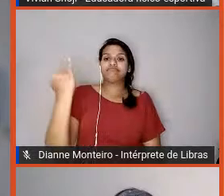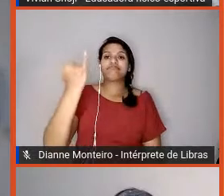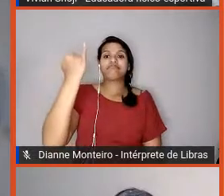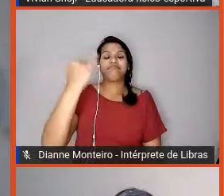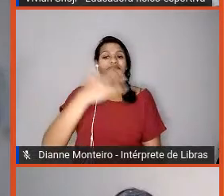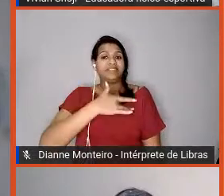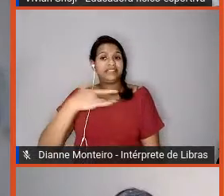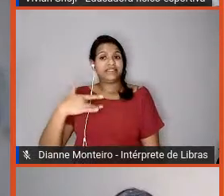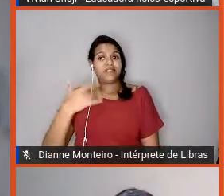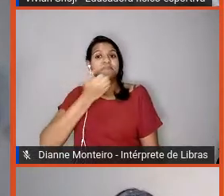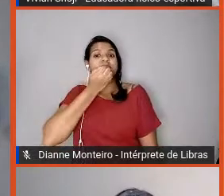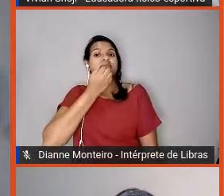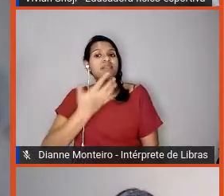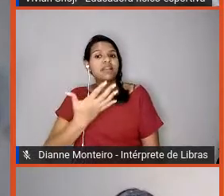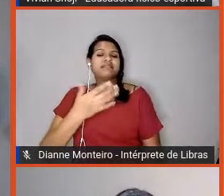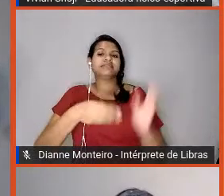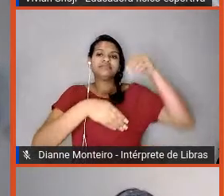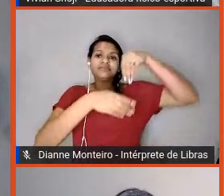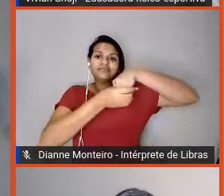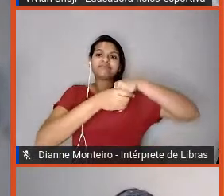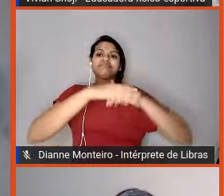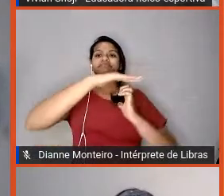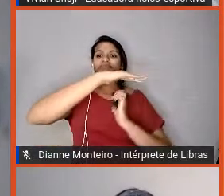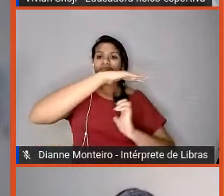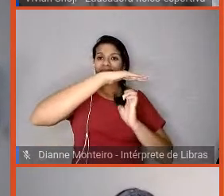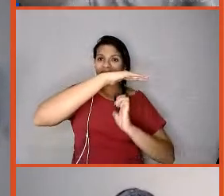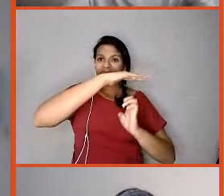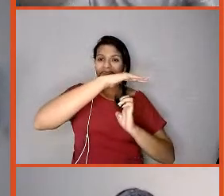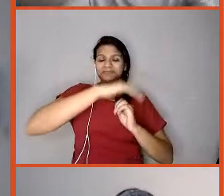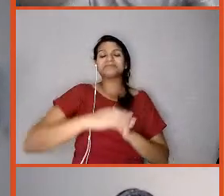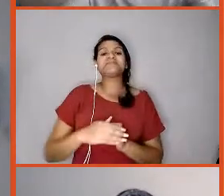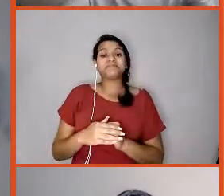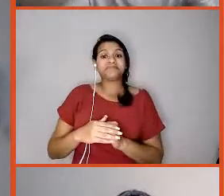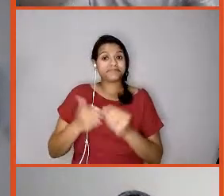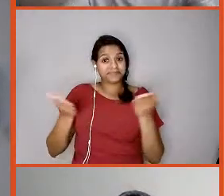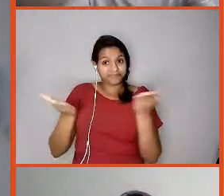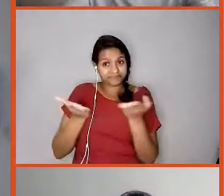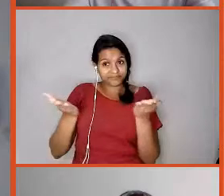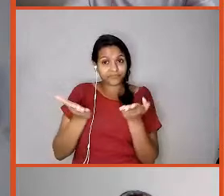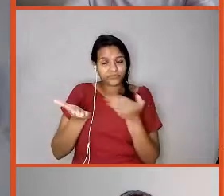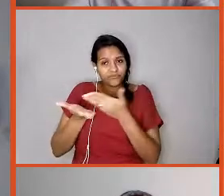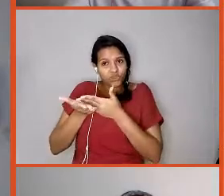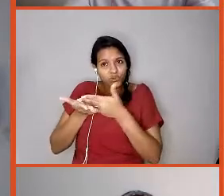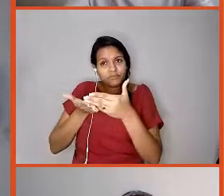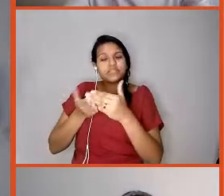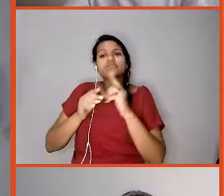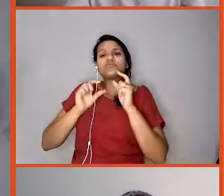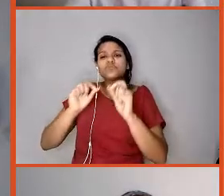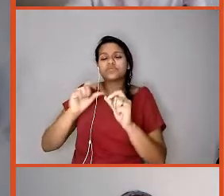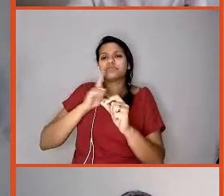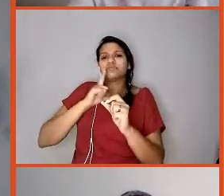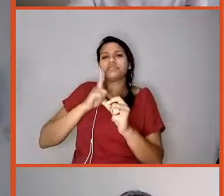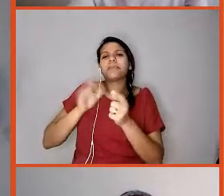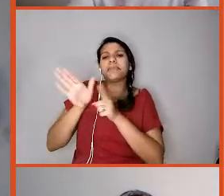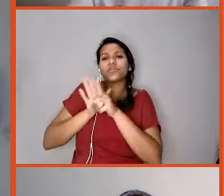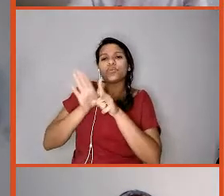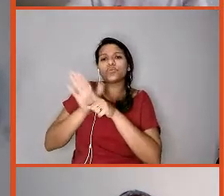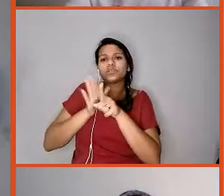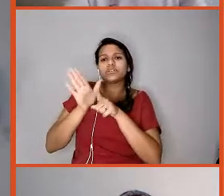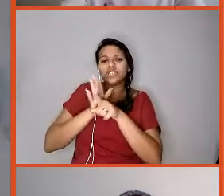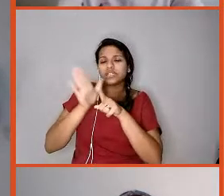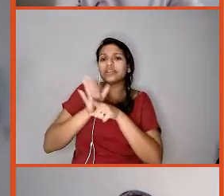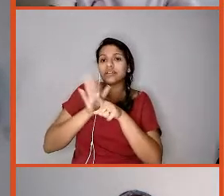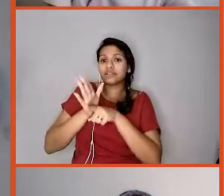programas que acontecem em empresas, e agora nós vamos dar início à nossa mediação e responder algumas perguntas que foram enviadas.